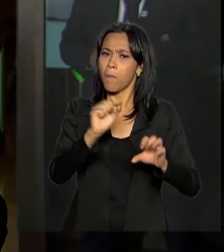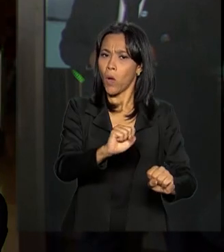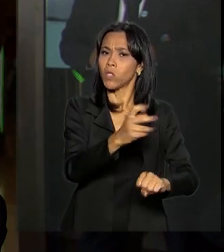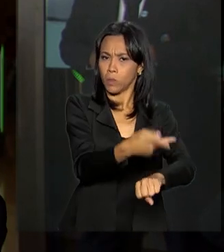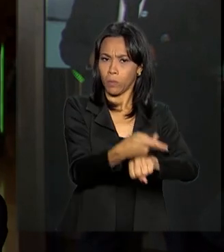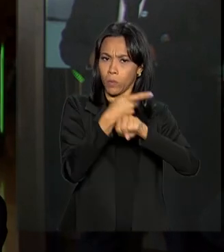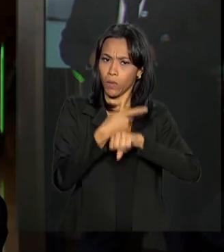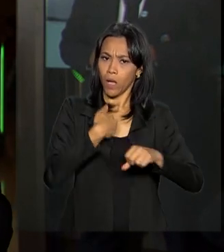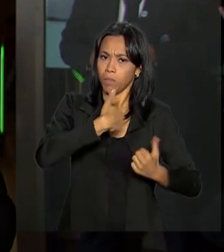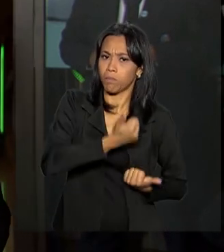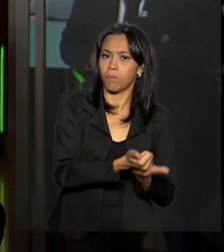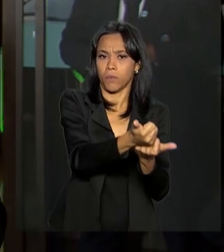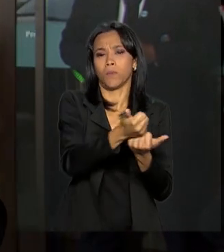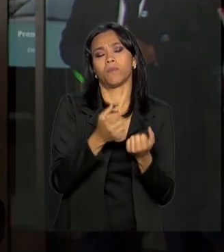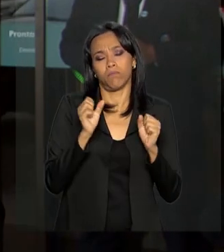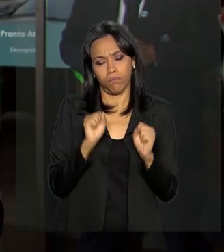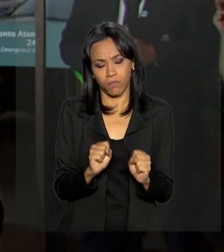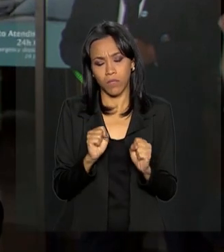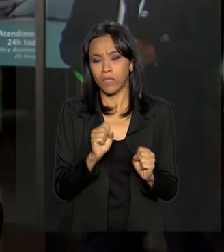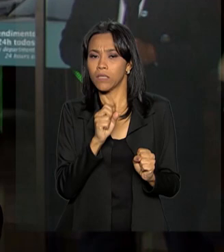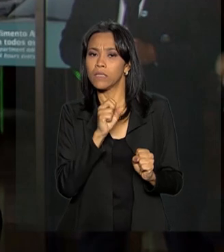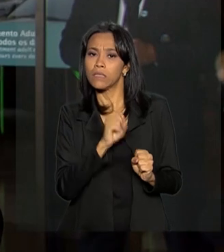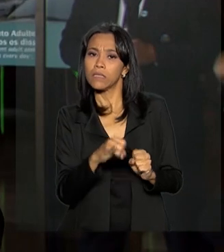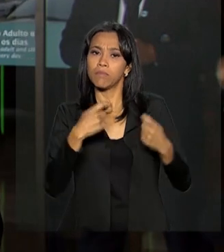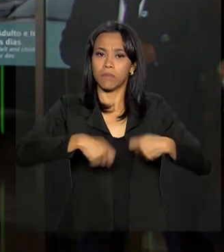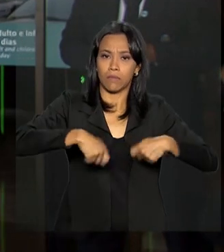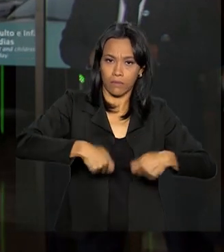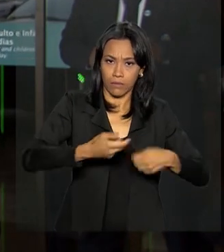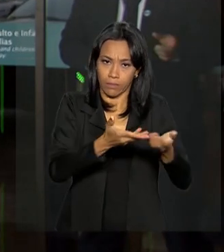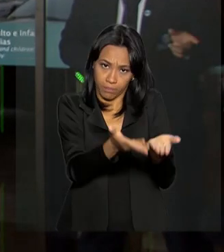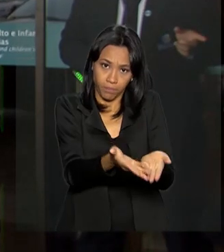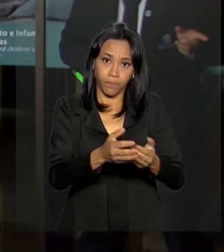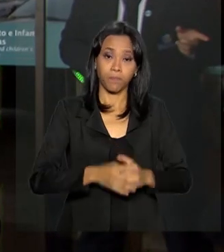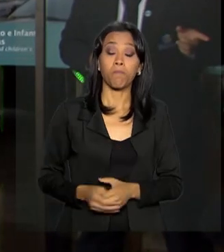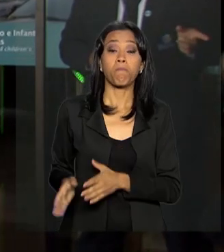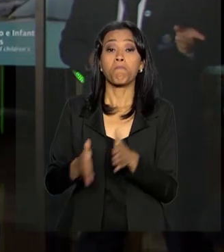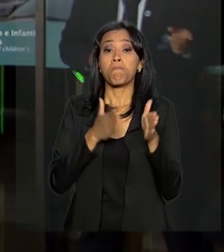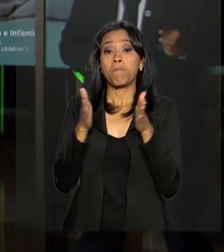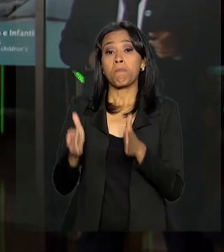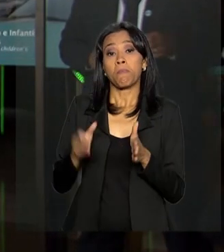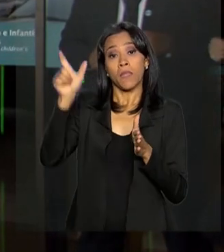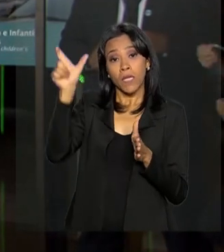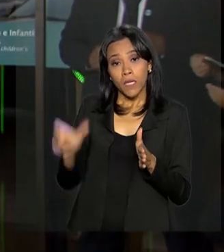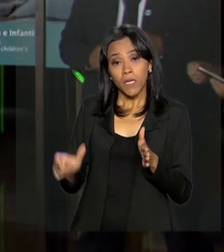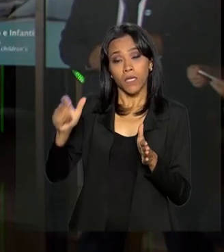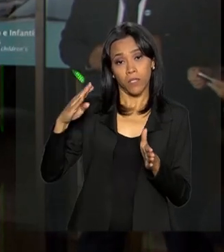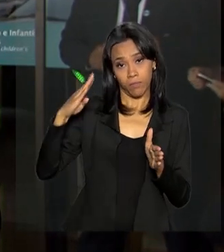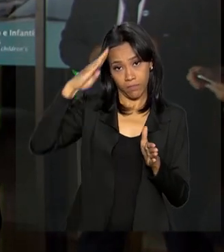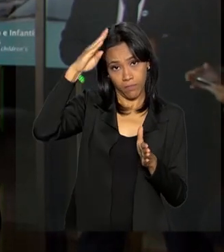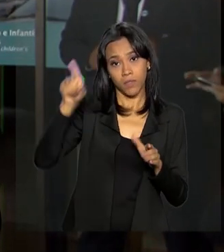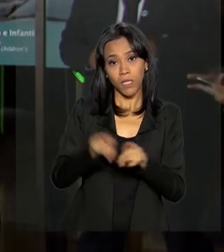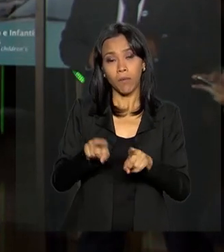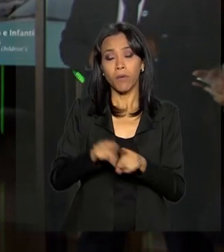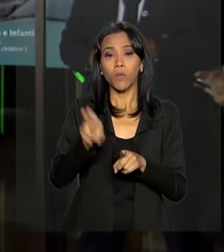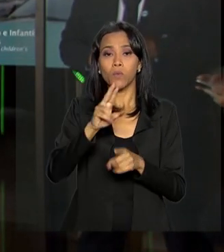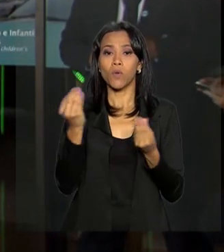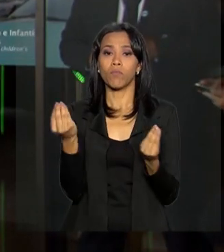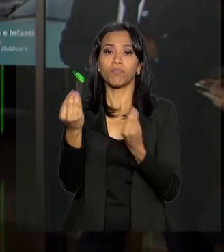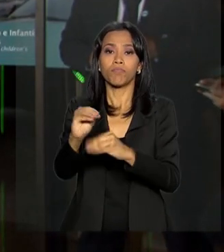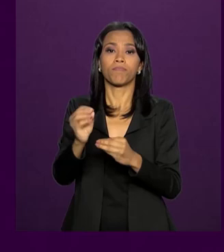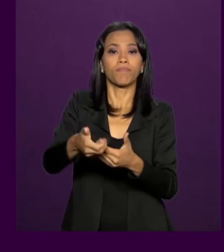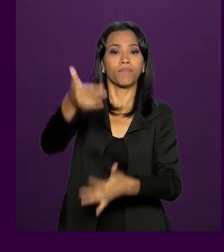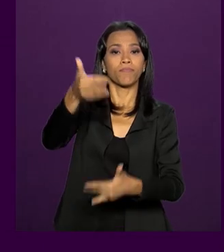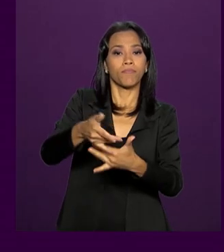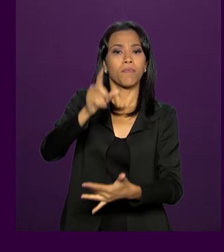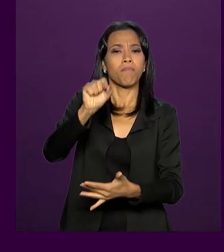de Janeiro para as ações de apoio que se fizerem necessárias. E o presidente também utilizou as redes sociais para divulgar